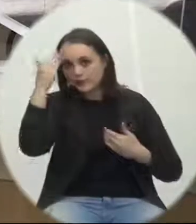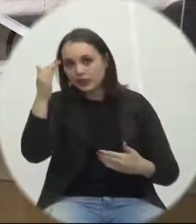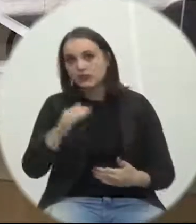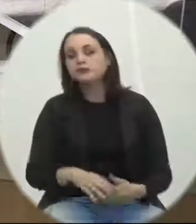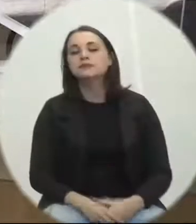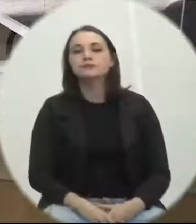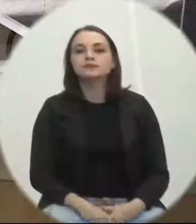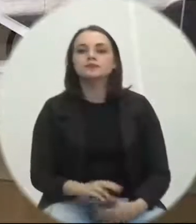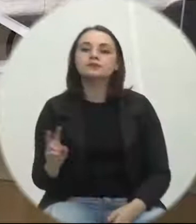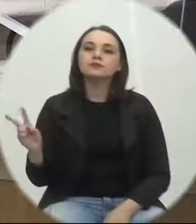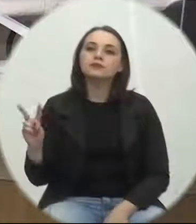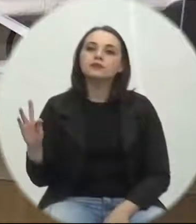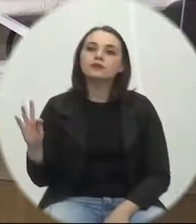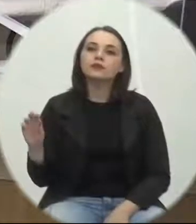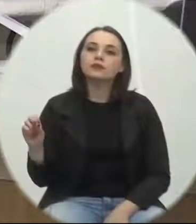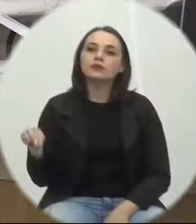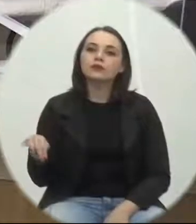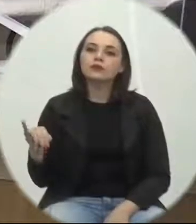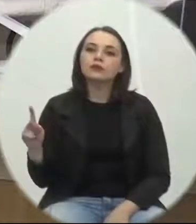Governador Toninho da Saúde.